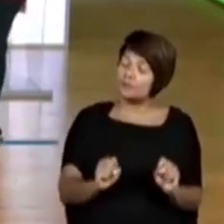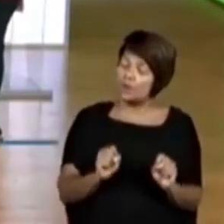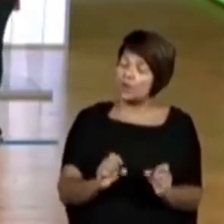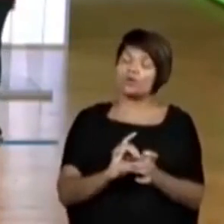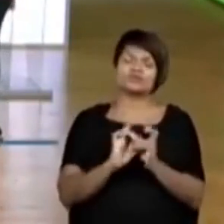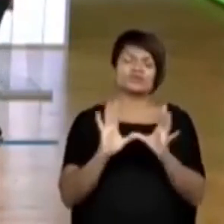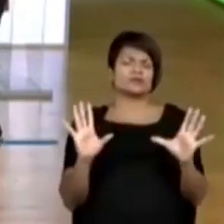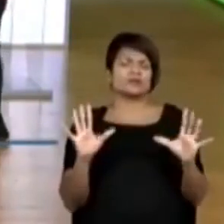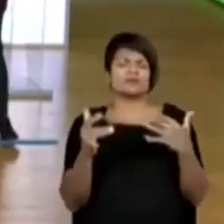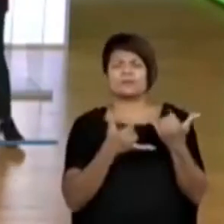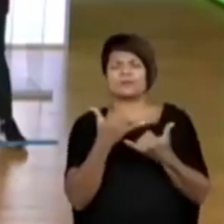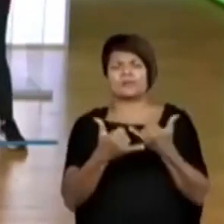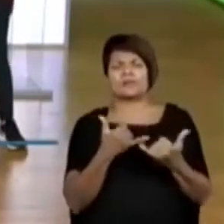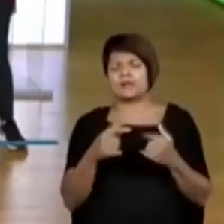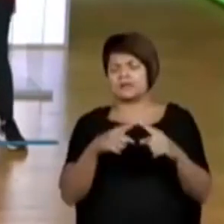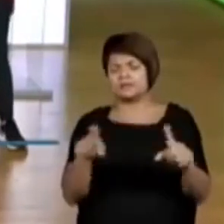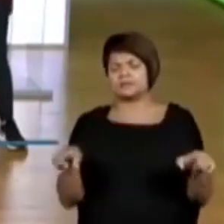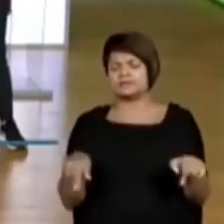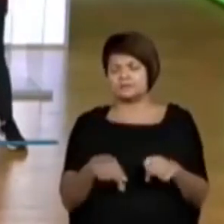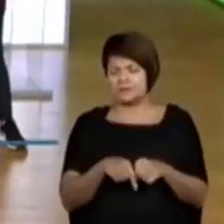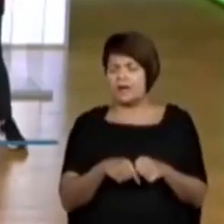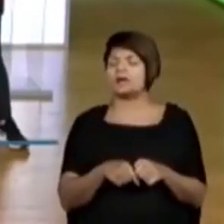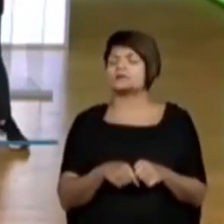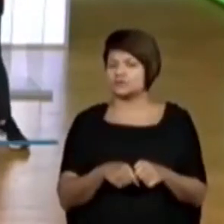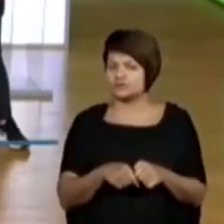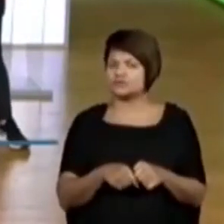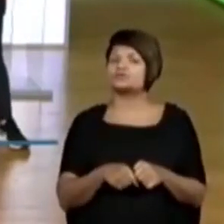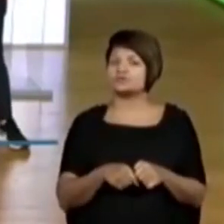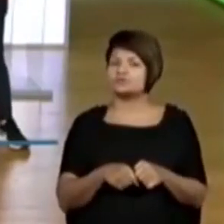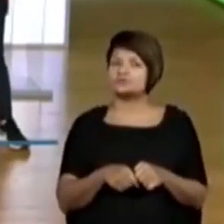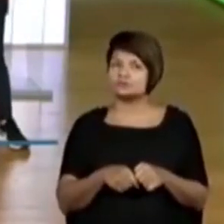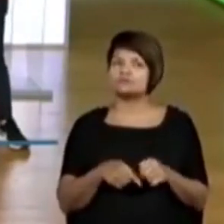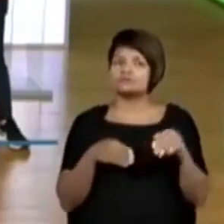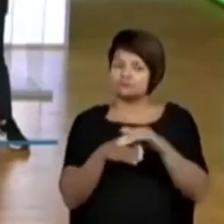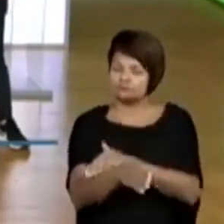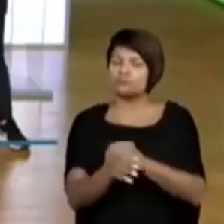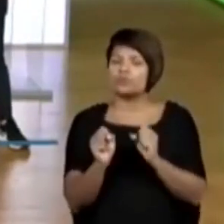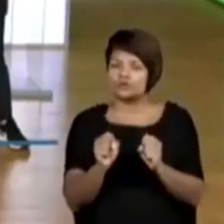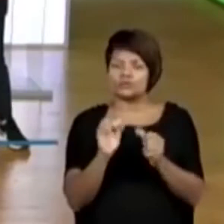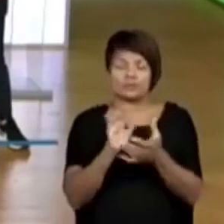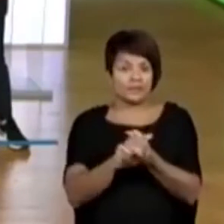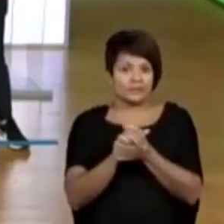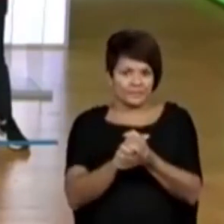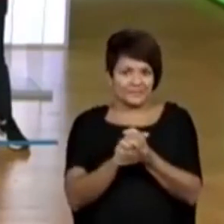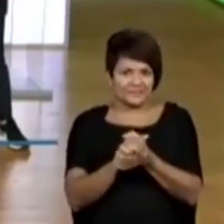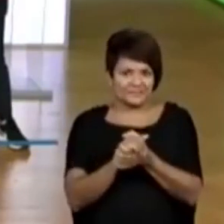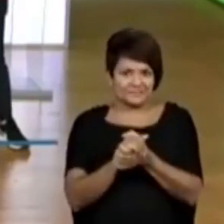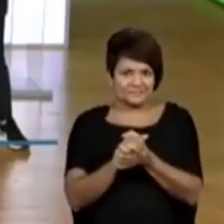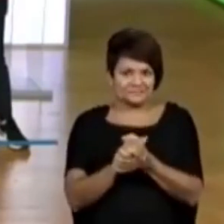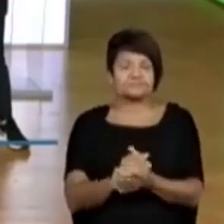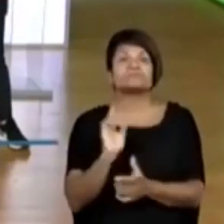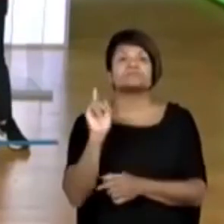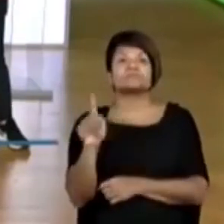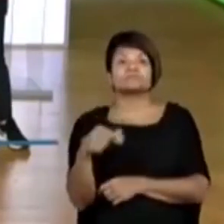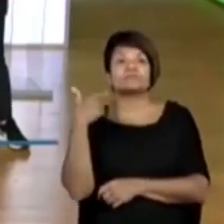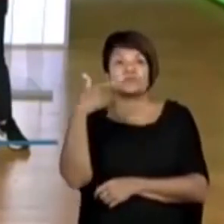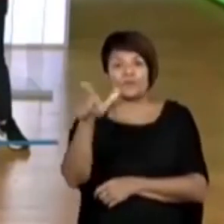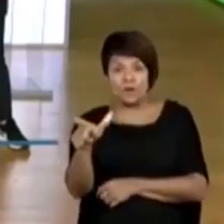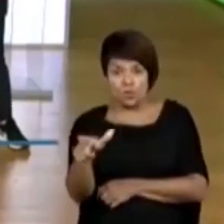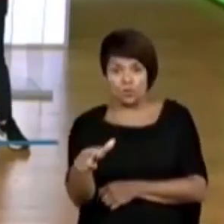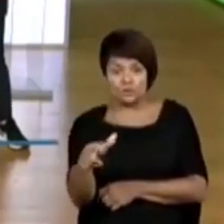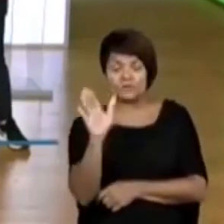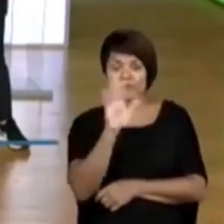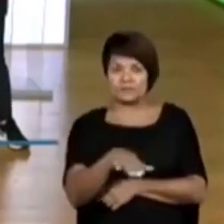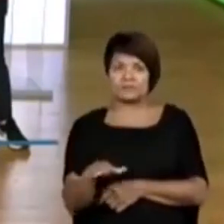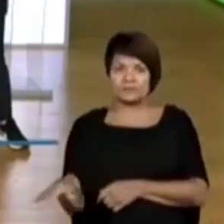reservado para crianças menores de 8 anos. Parabéns, pessoal. A outra questão, que é das